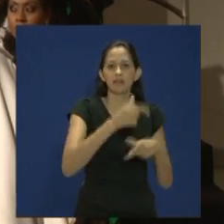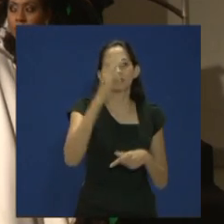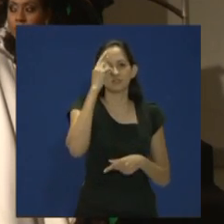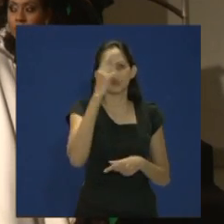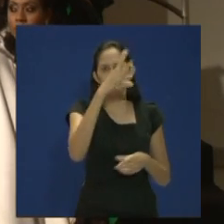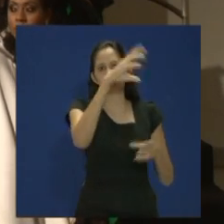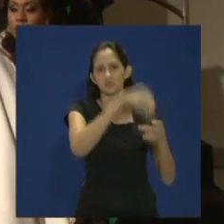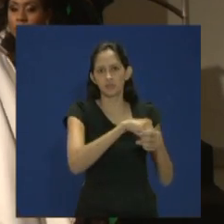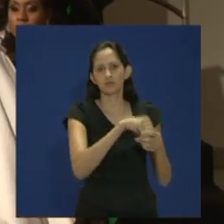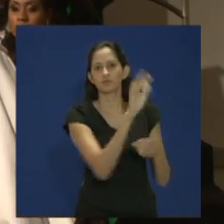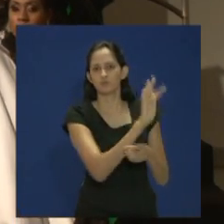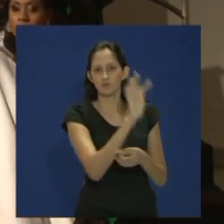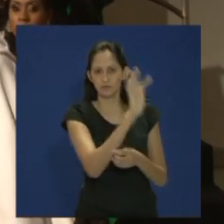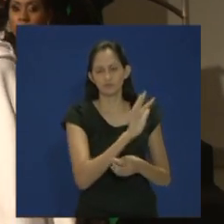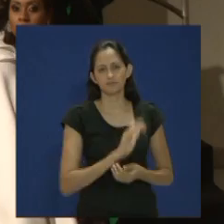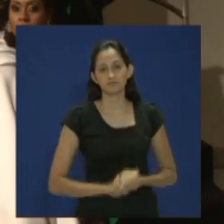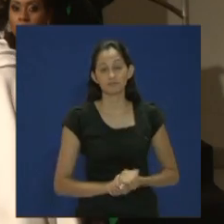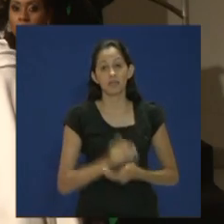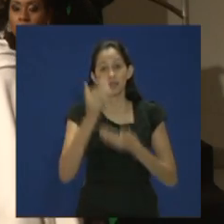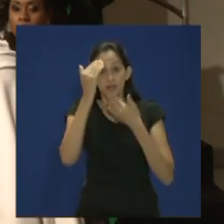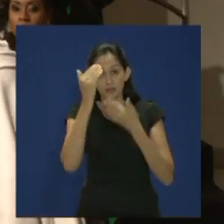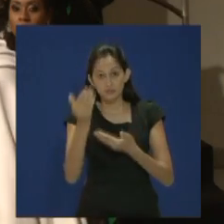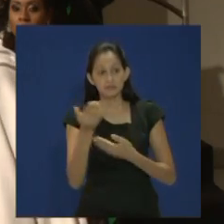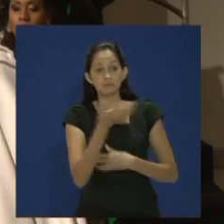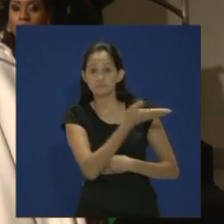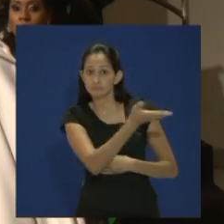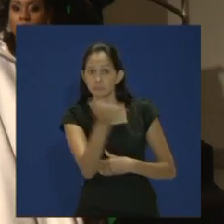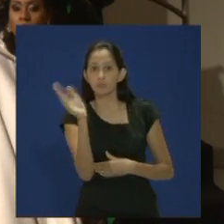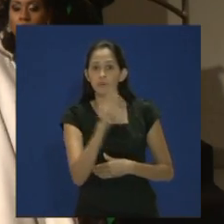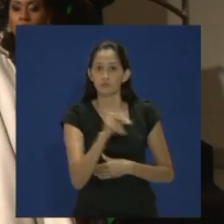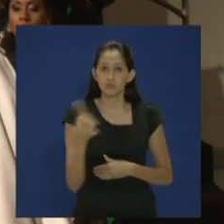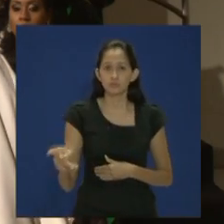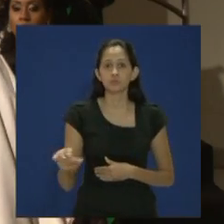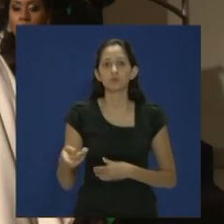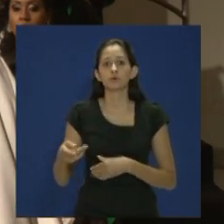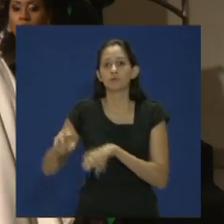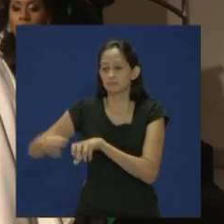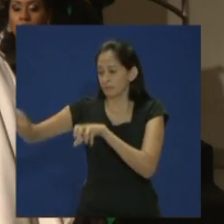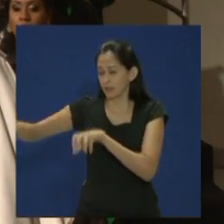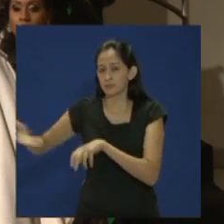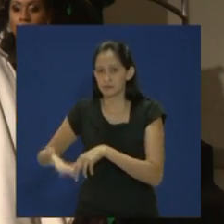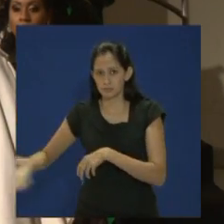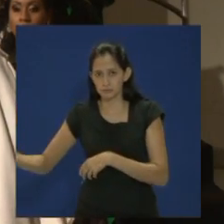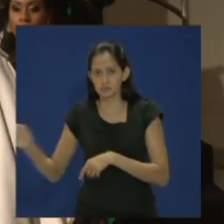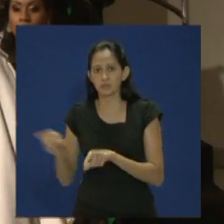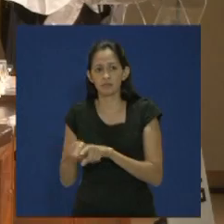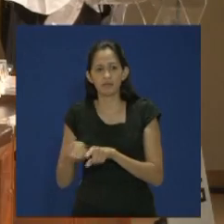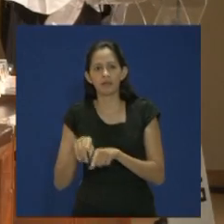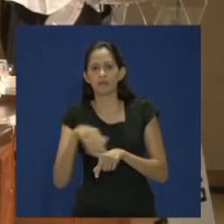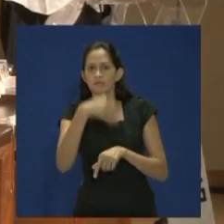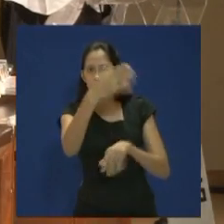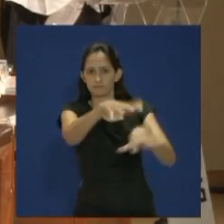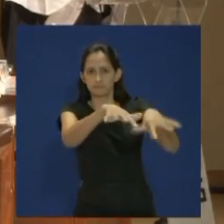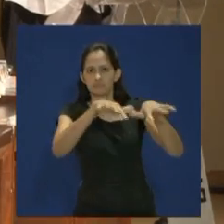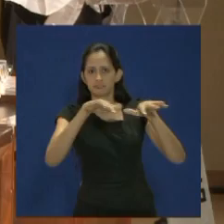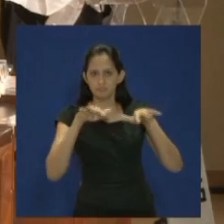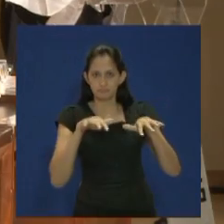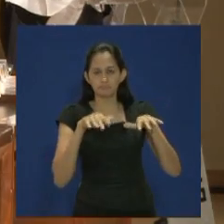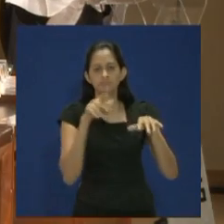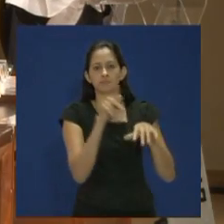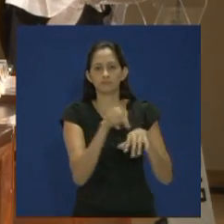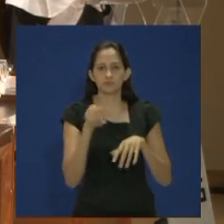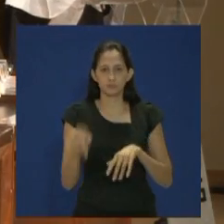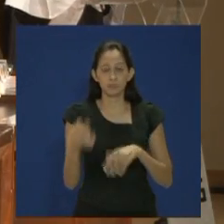suas respectivas unidades. Agradecer a todos os professores que estão aqui na mesa diretiva, na bancada, na tribuna de honra,